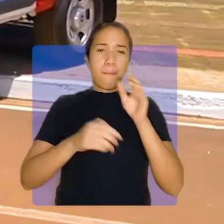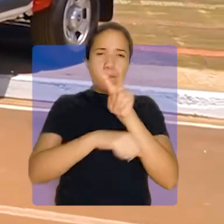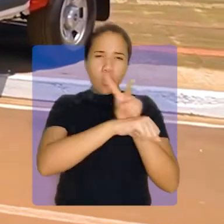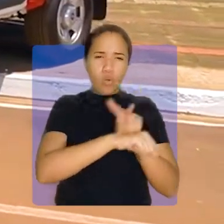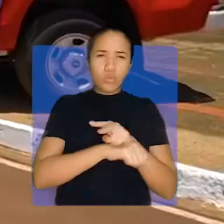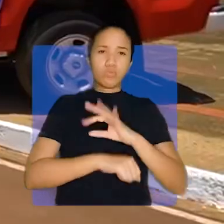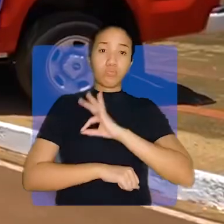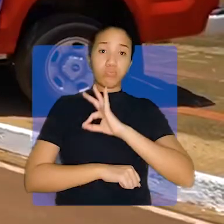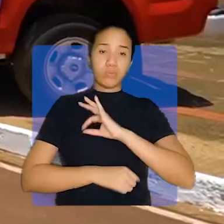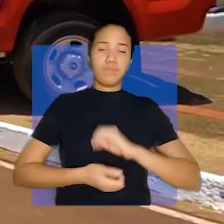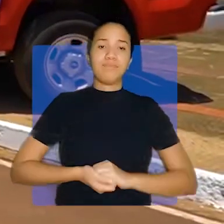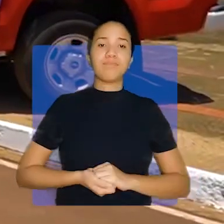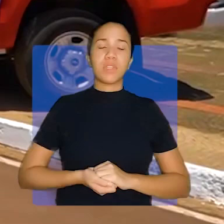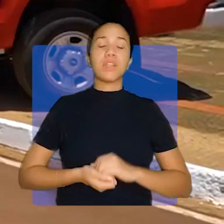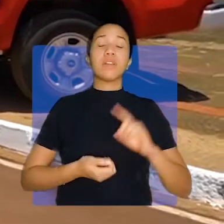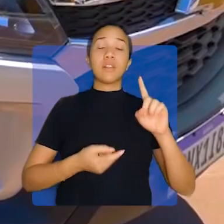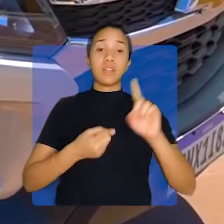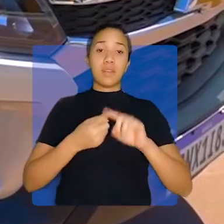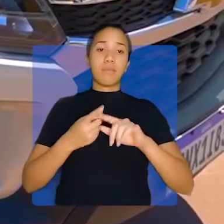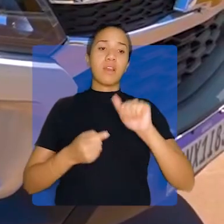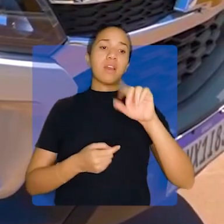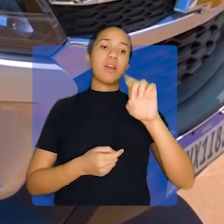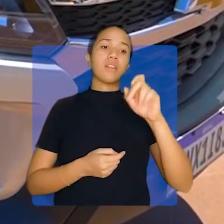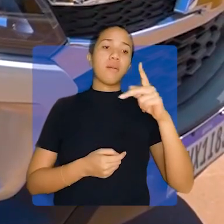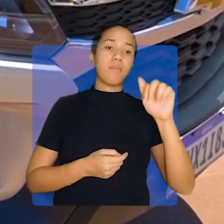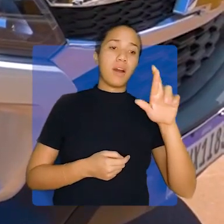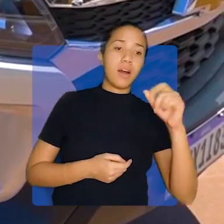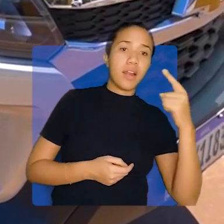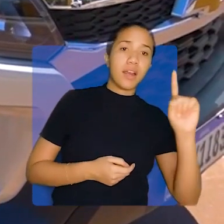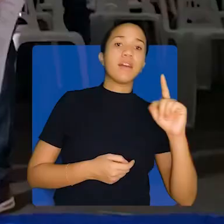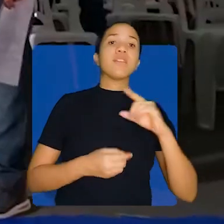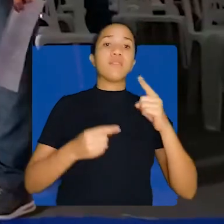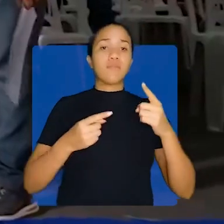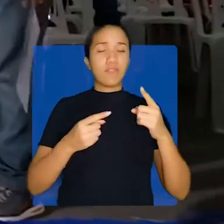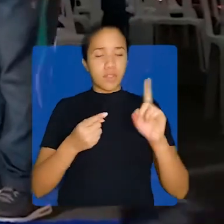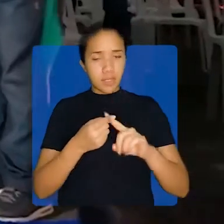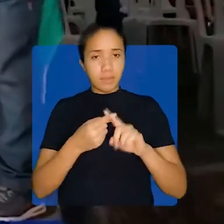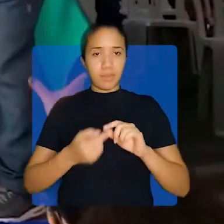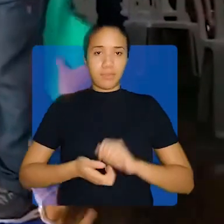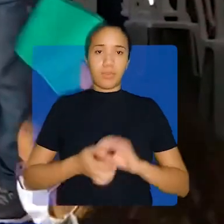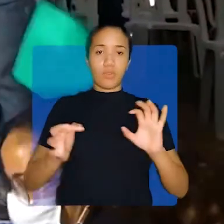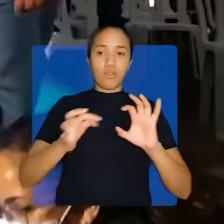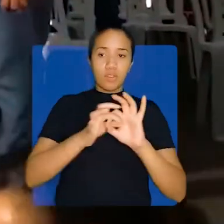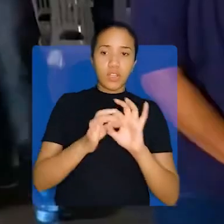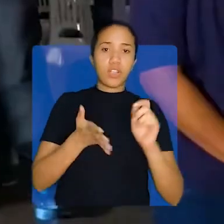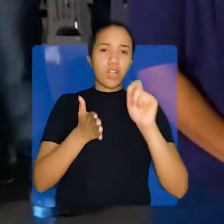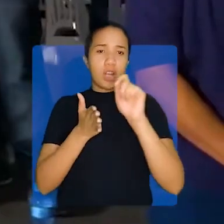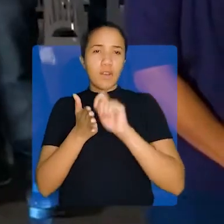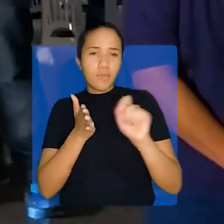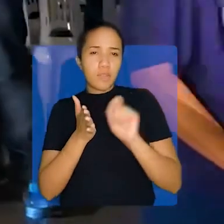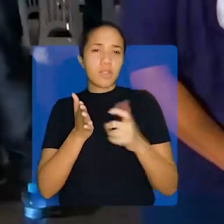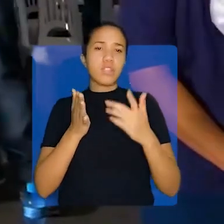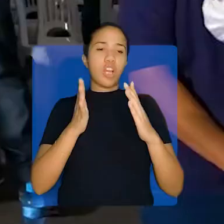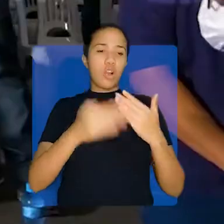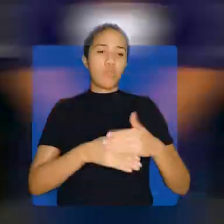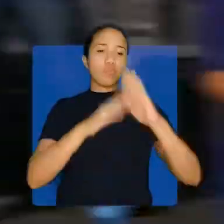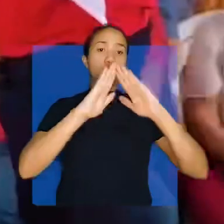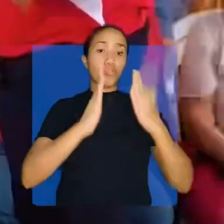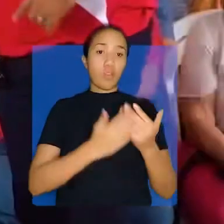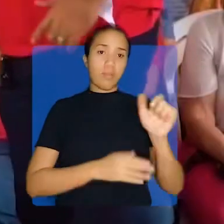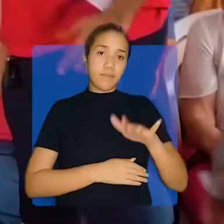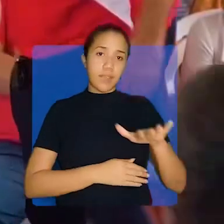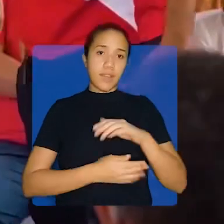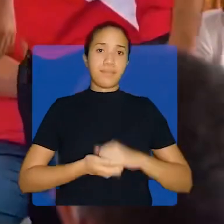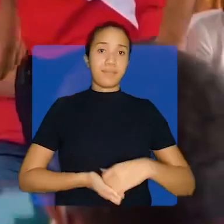foram entregues às atividades da ADEPARAR e EMATER no interior do Estado. Um convênio garantiu a construção de uma escola no município.